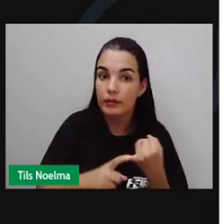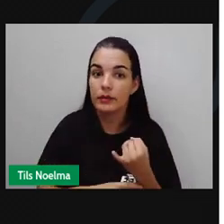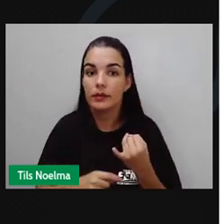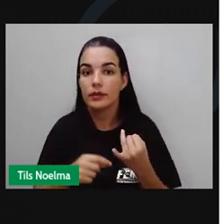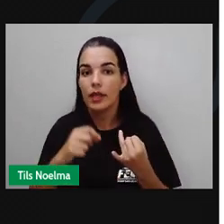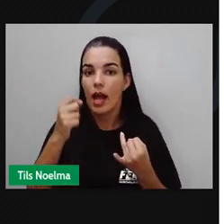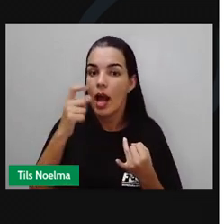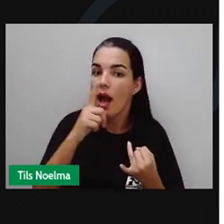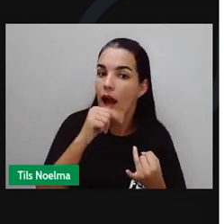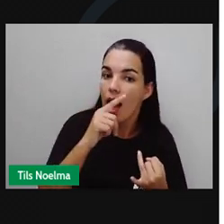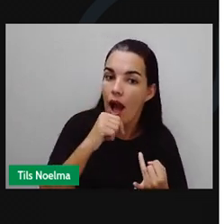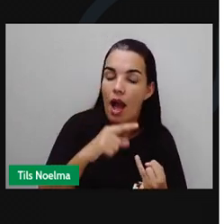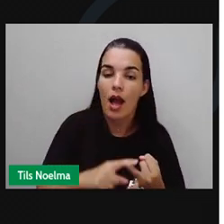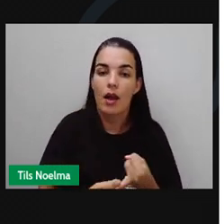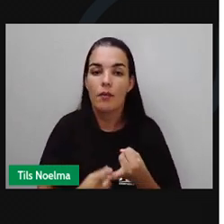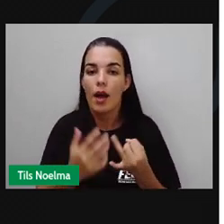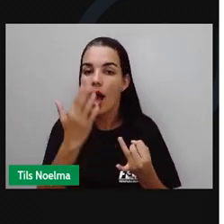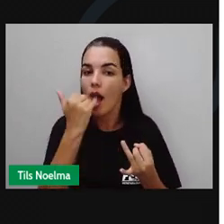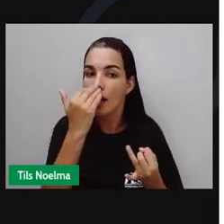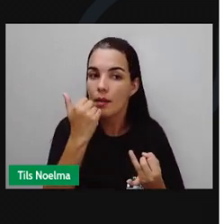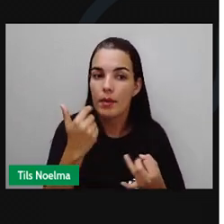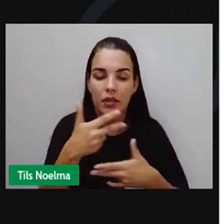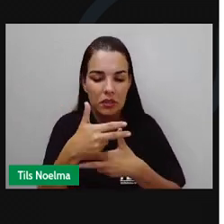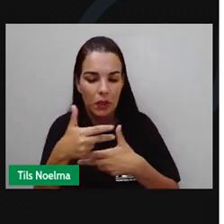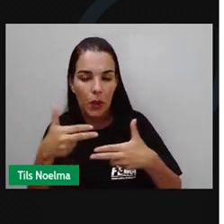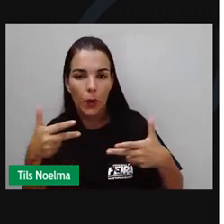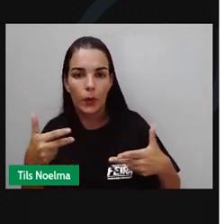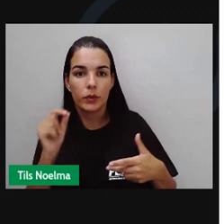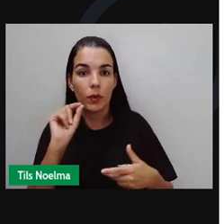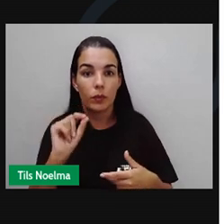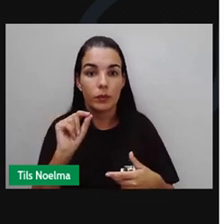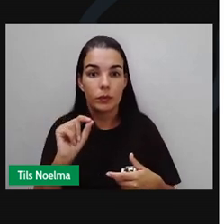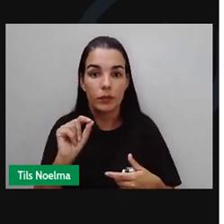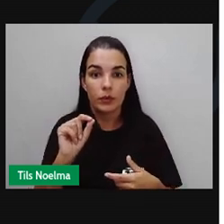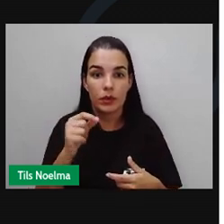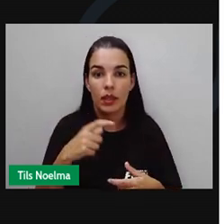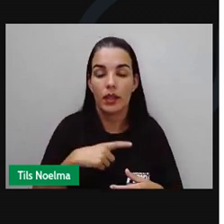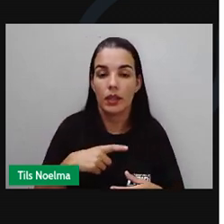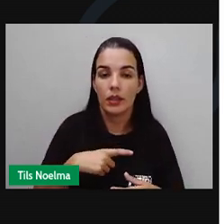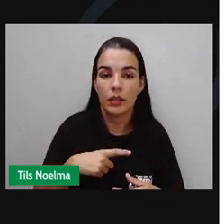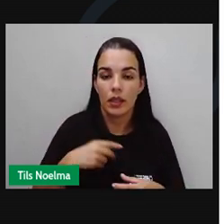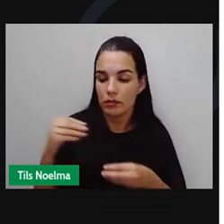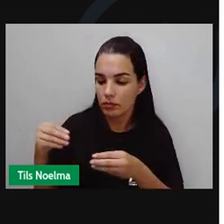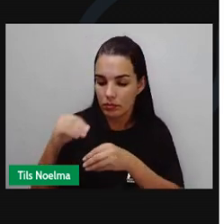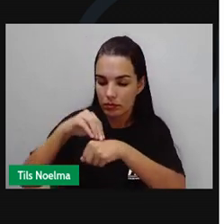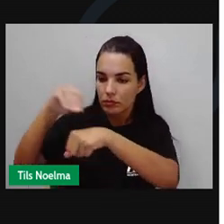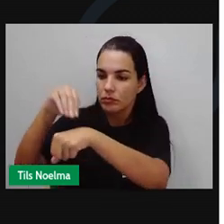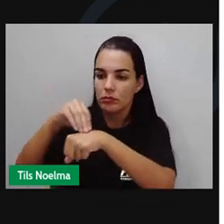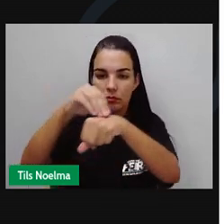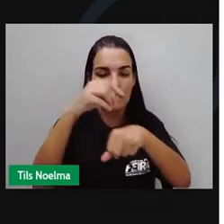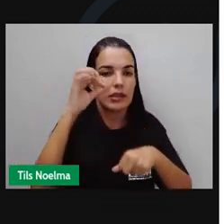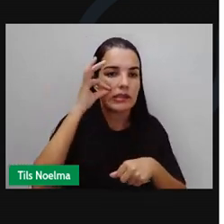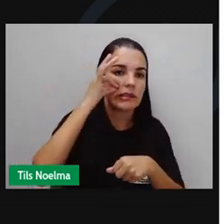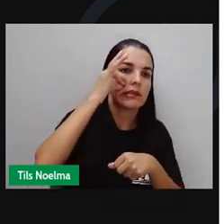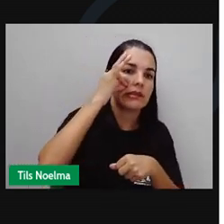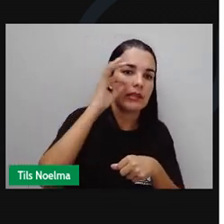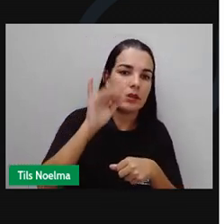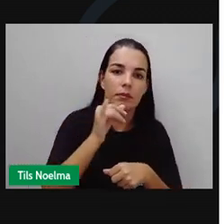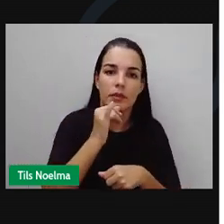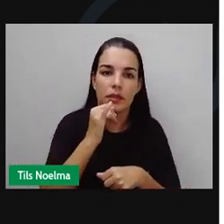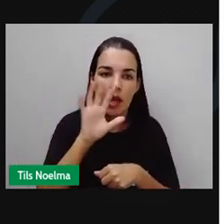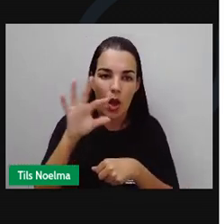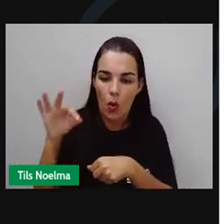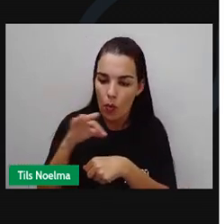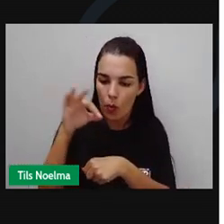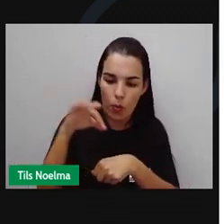água, o ar, os alimentos e os objetos. Um vetor é o portador de um vírus, que pode infectar outros organismos. Por exemplo, um